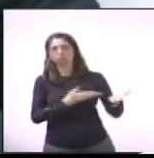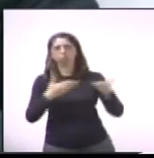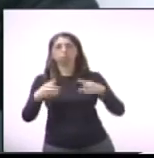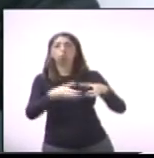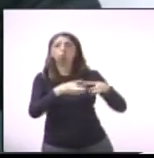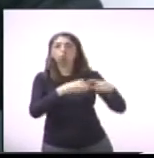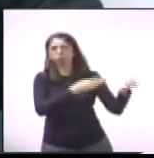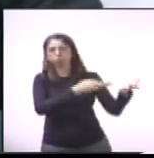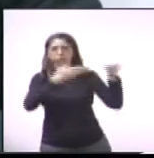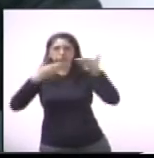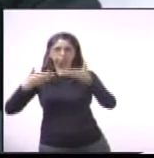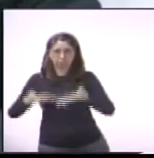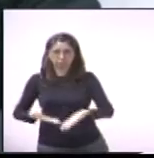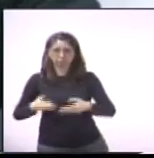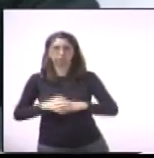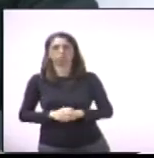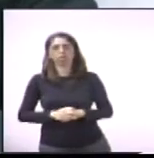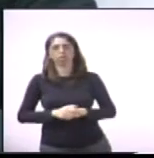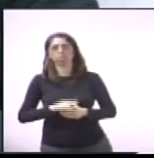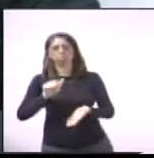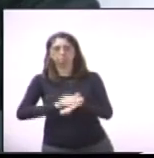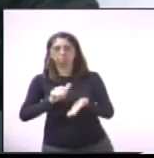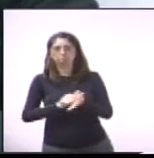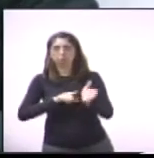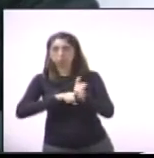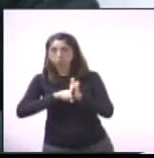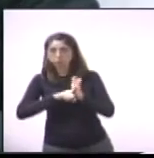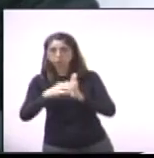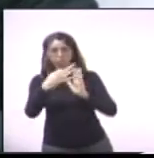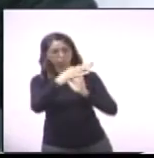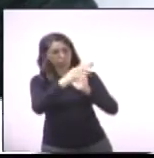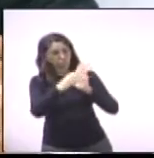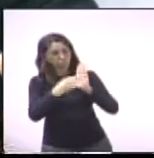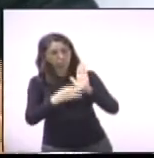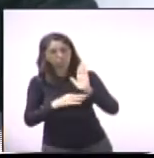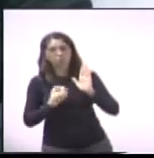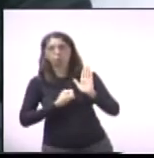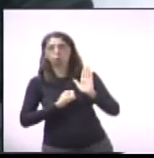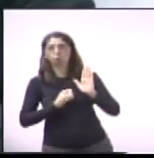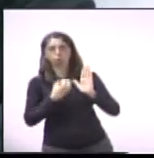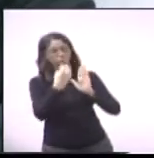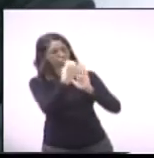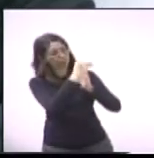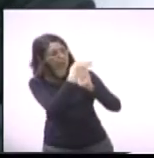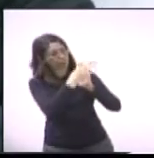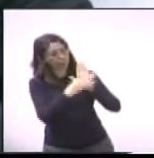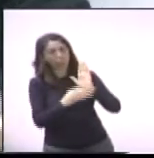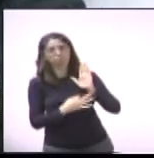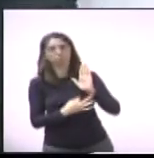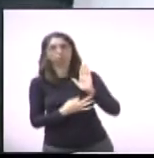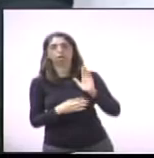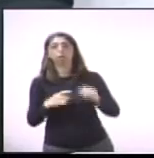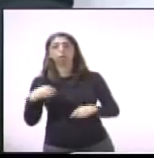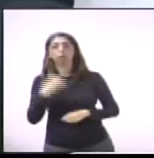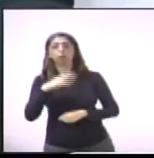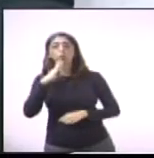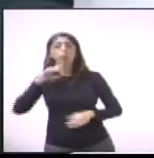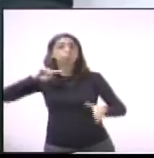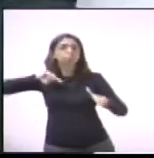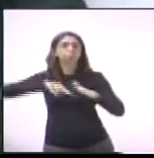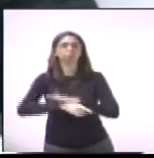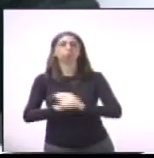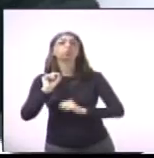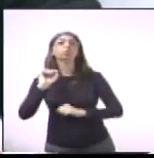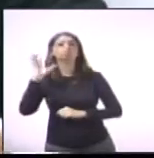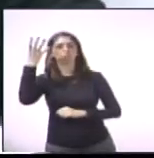com dados, com fichas técnicas, para que possa ampliar o nosso conhecimento, para que, no